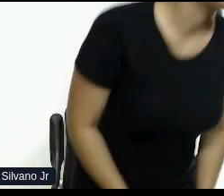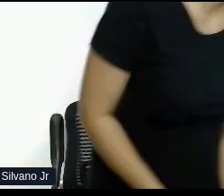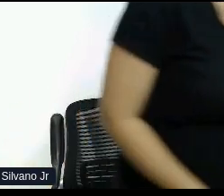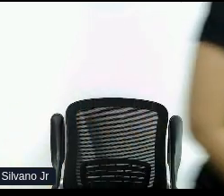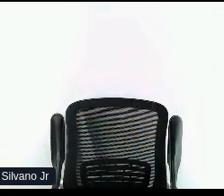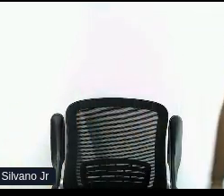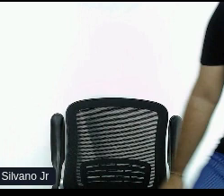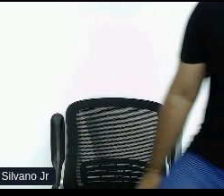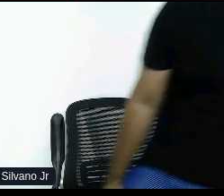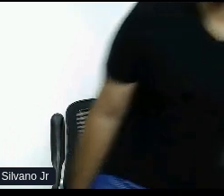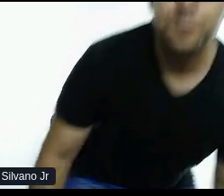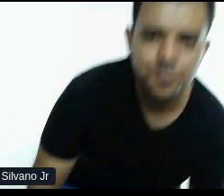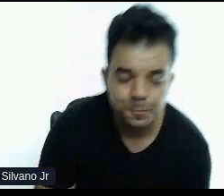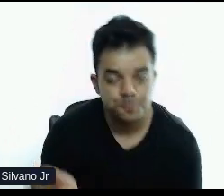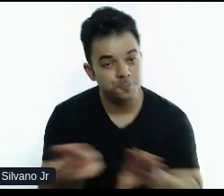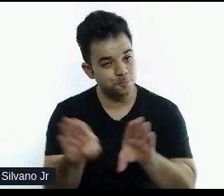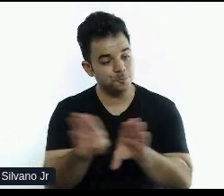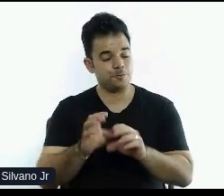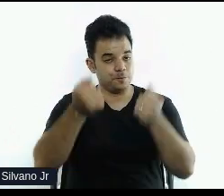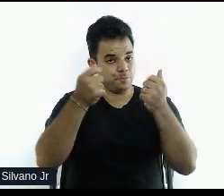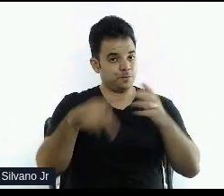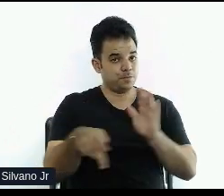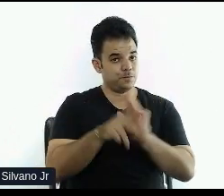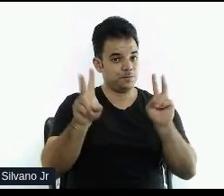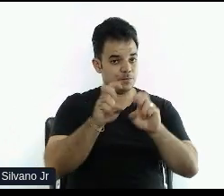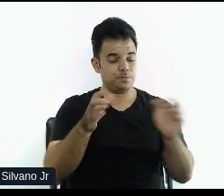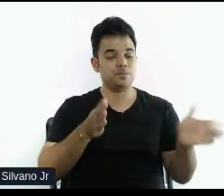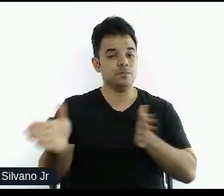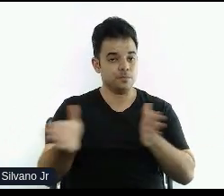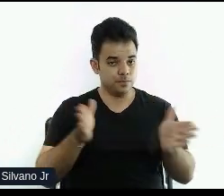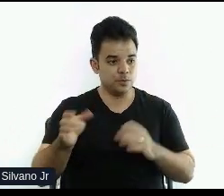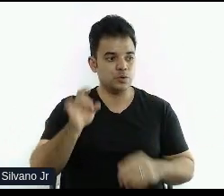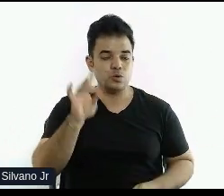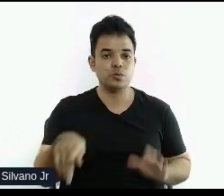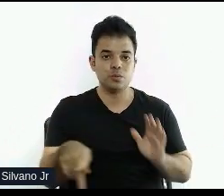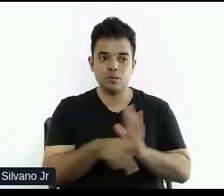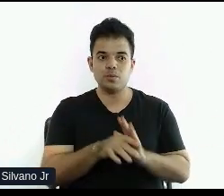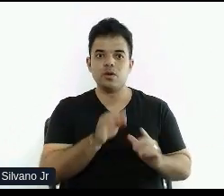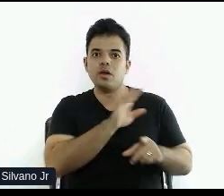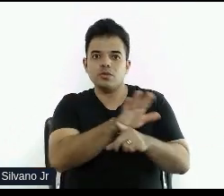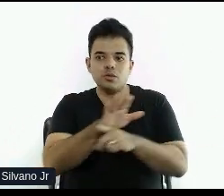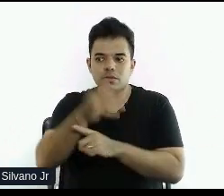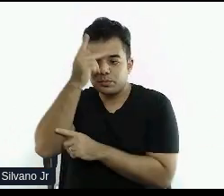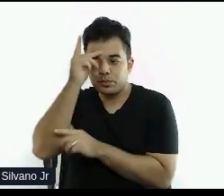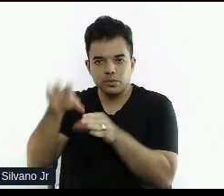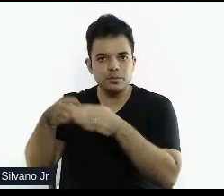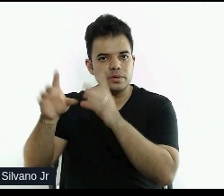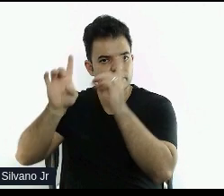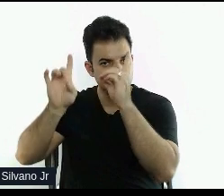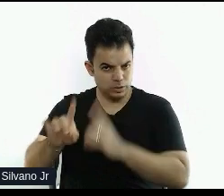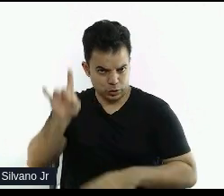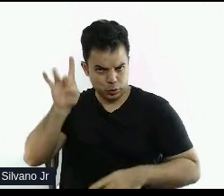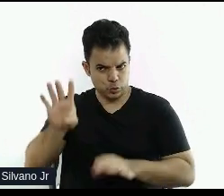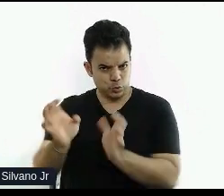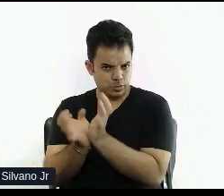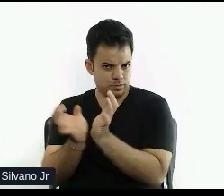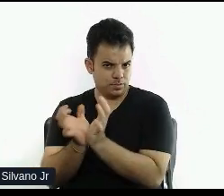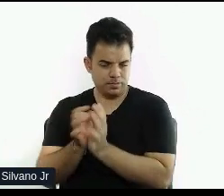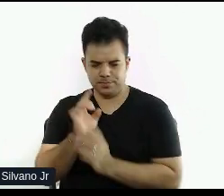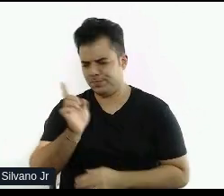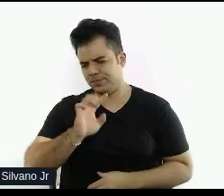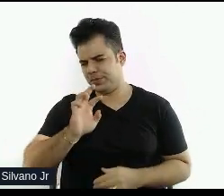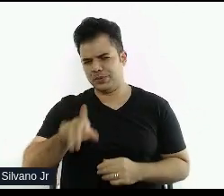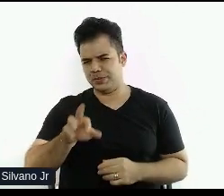acessibilidade, é importante lembrar que acessibilidade não beneficia apenas pessoas com deficiência. Trago aqui alguns exemplos, né?